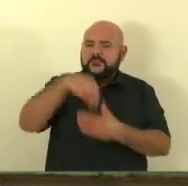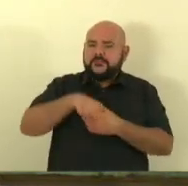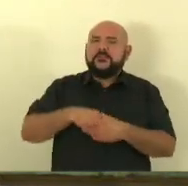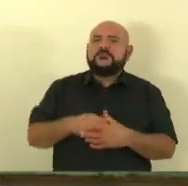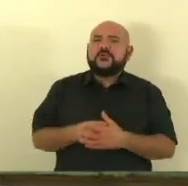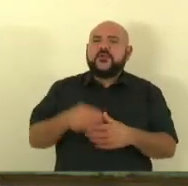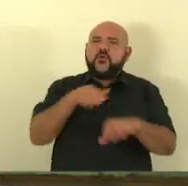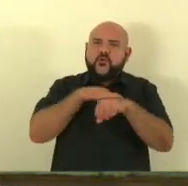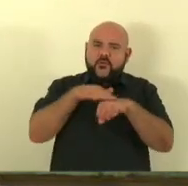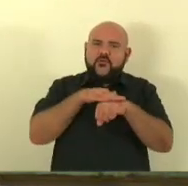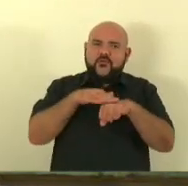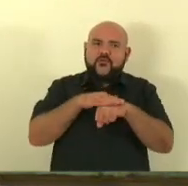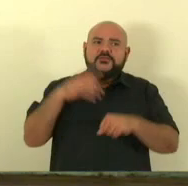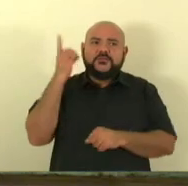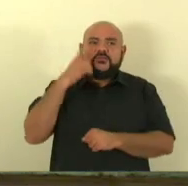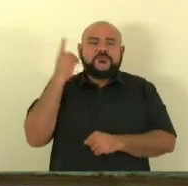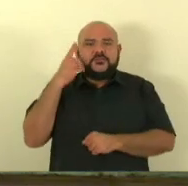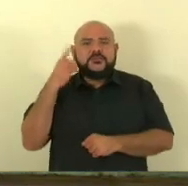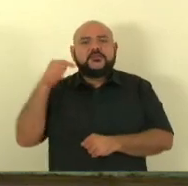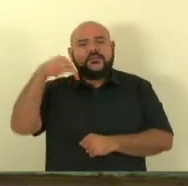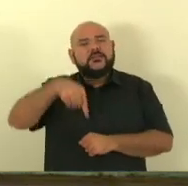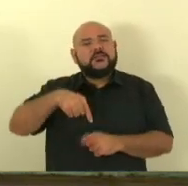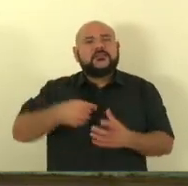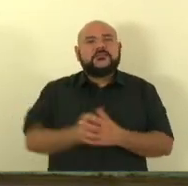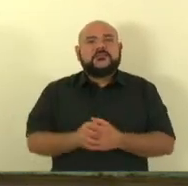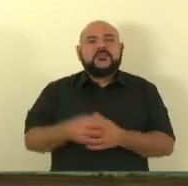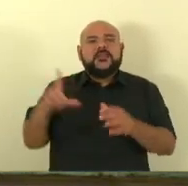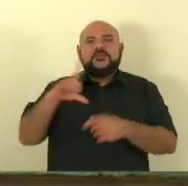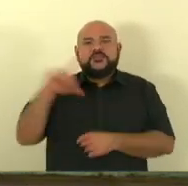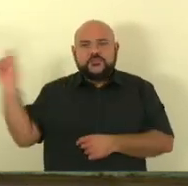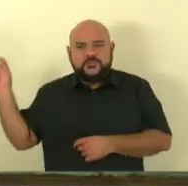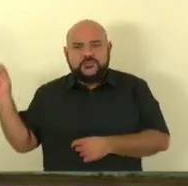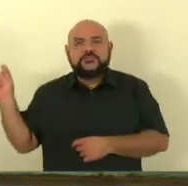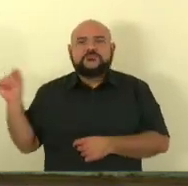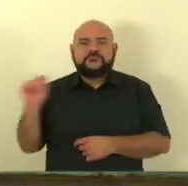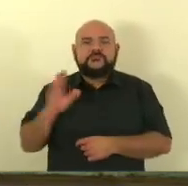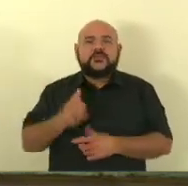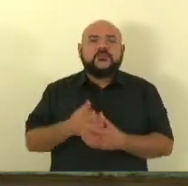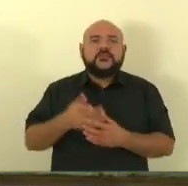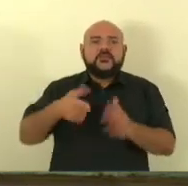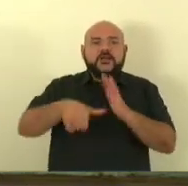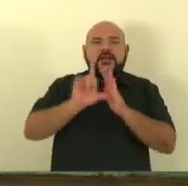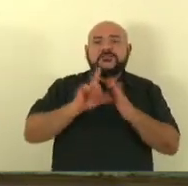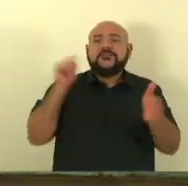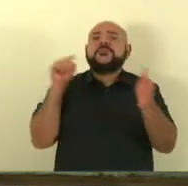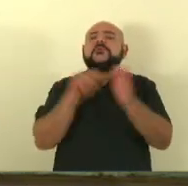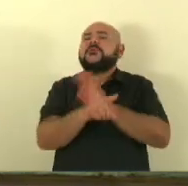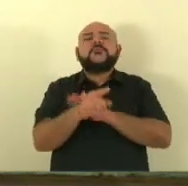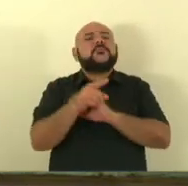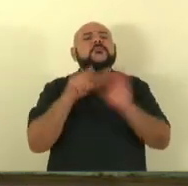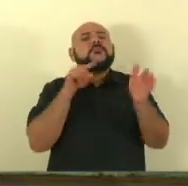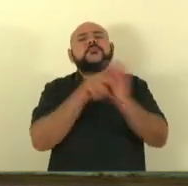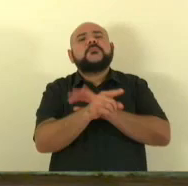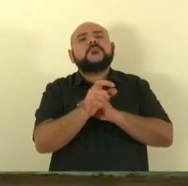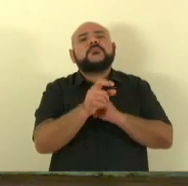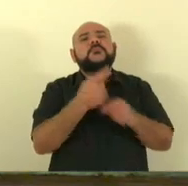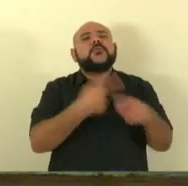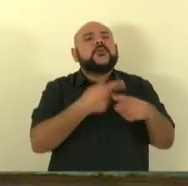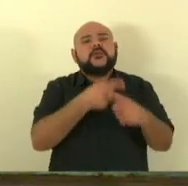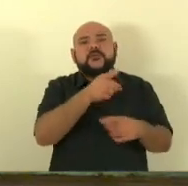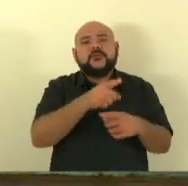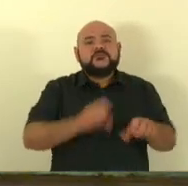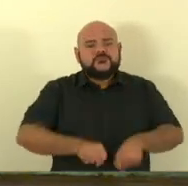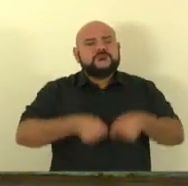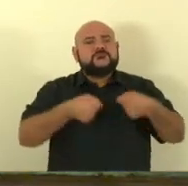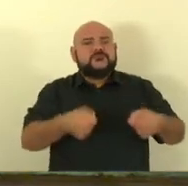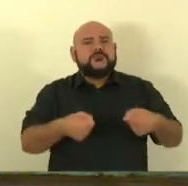político aqui dentro que não vou citar o nome ele não está mais aqui que eu perguntei por que que você não faz um esforço ah não porque tem que esperar